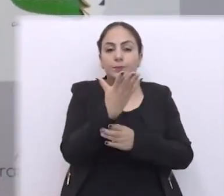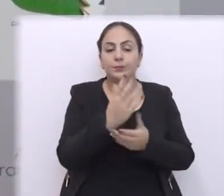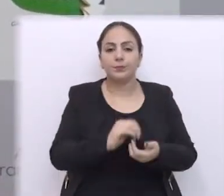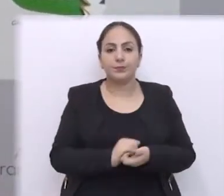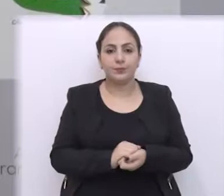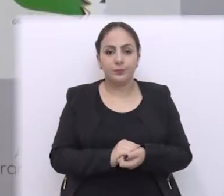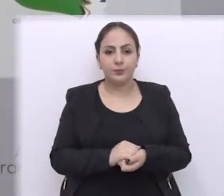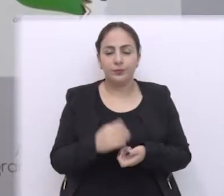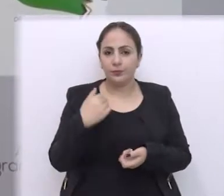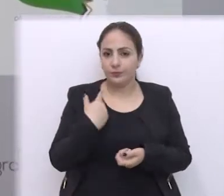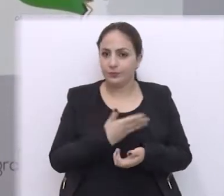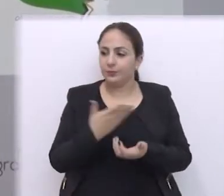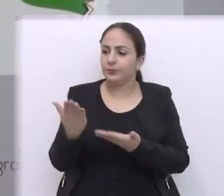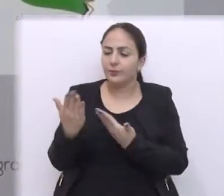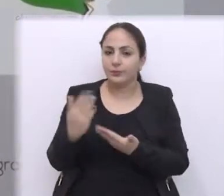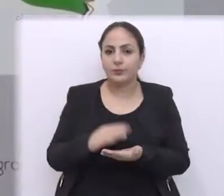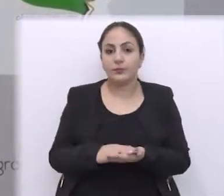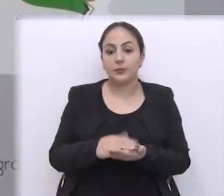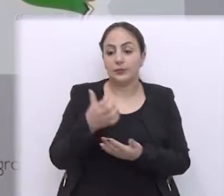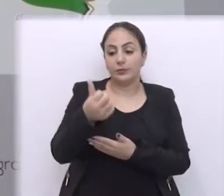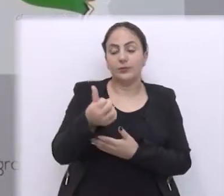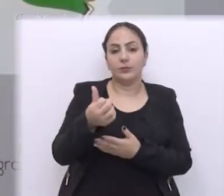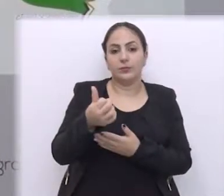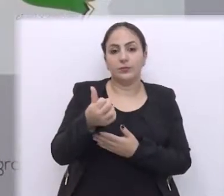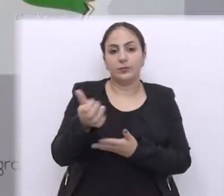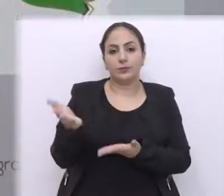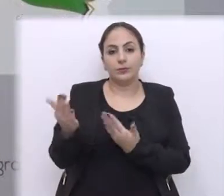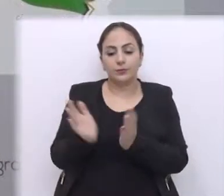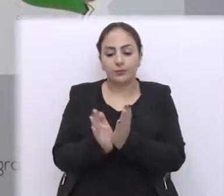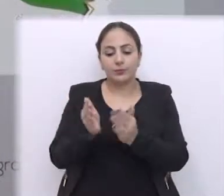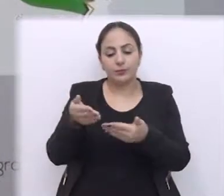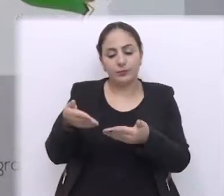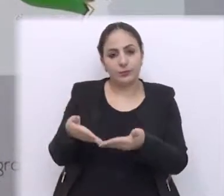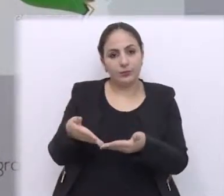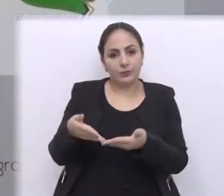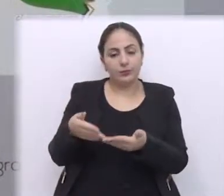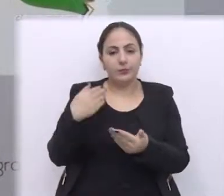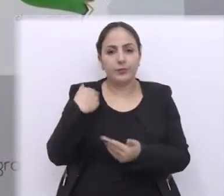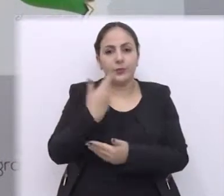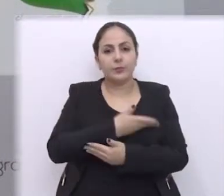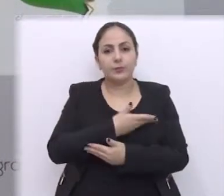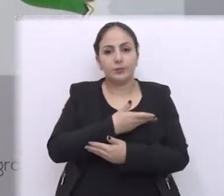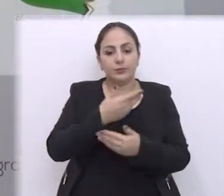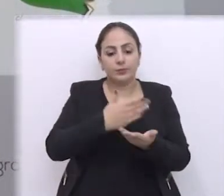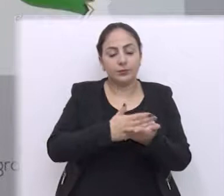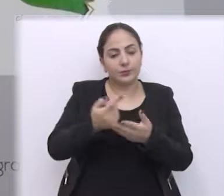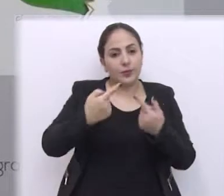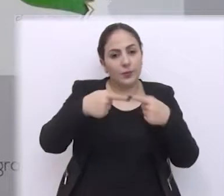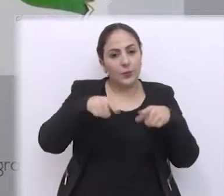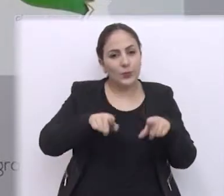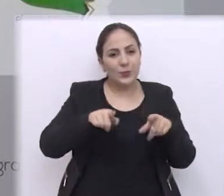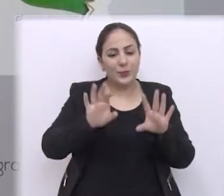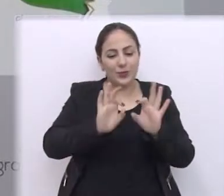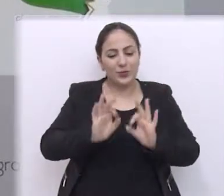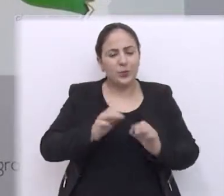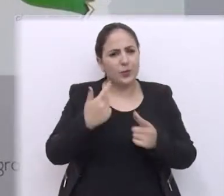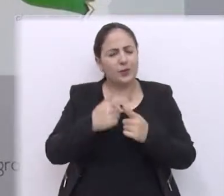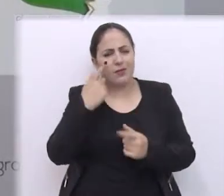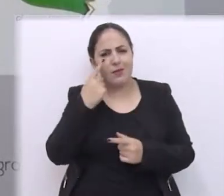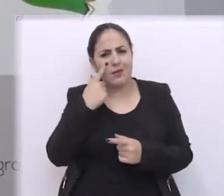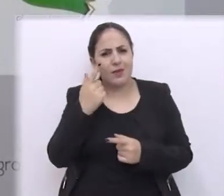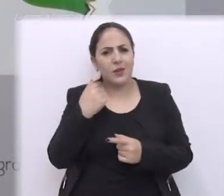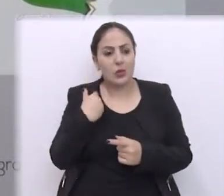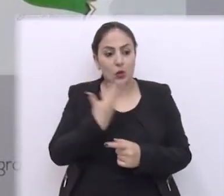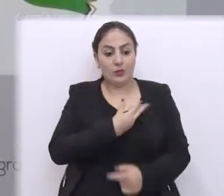surgiu. Simplesmente somos jovens, somos seis jovens na comissão e a gente decidiu fundar esse projeto porque